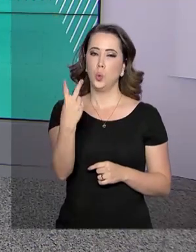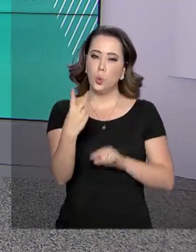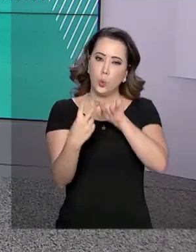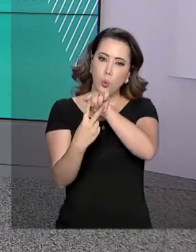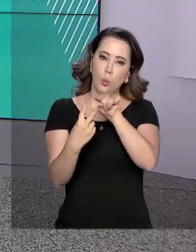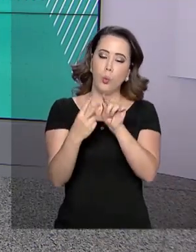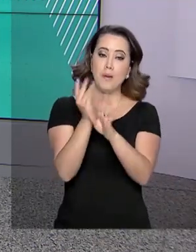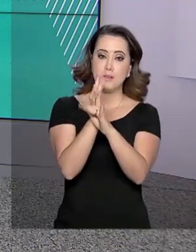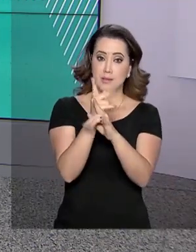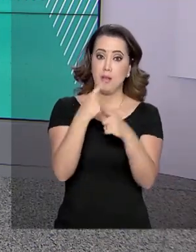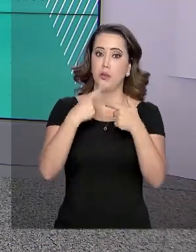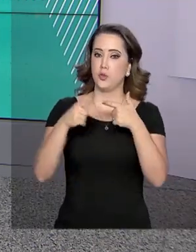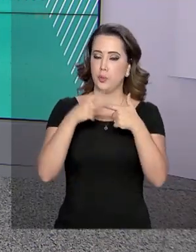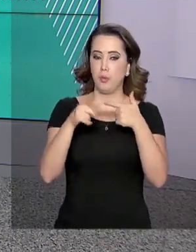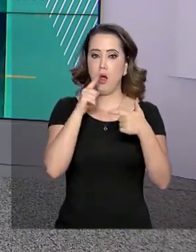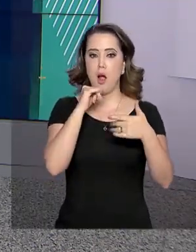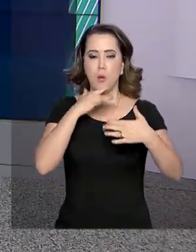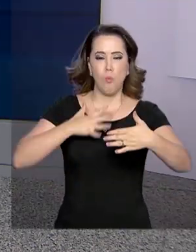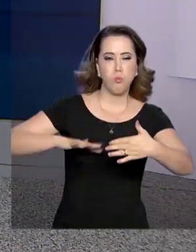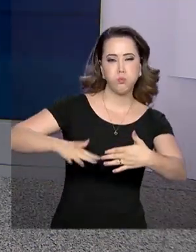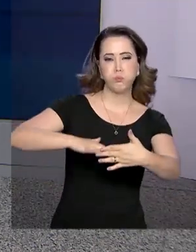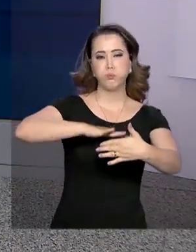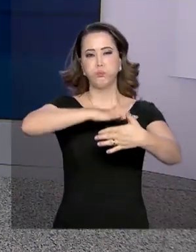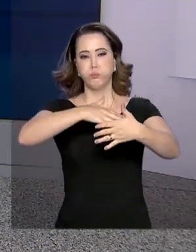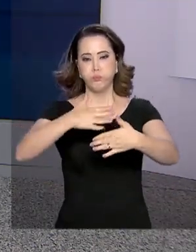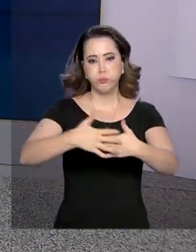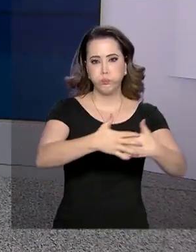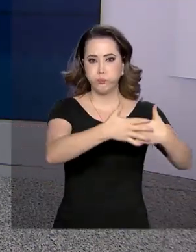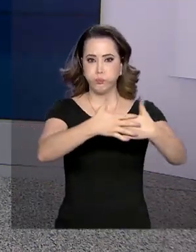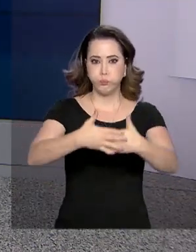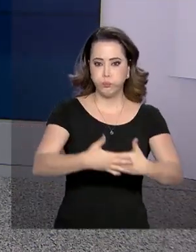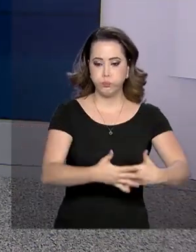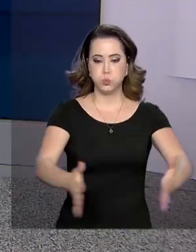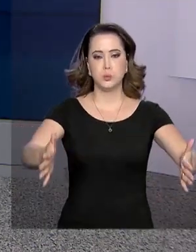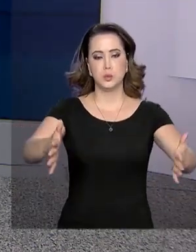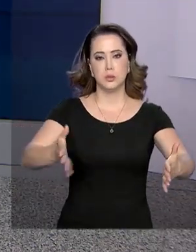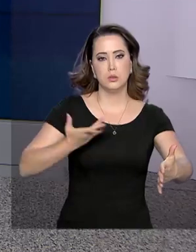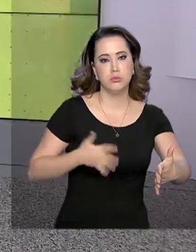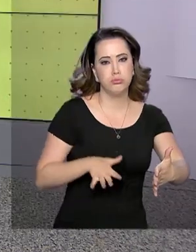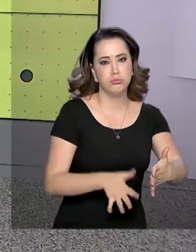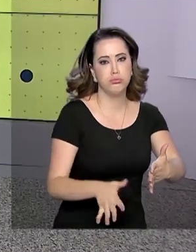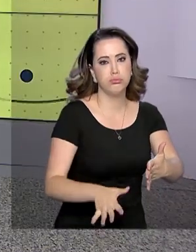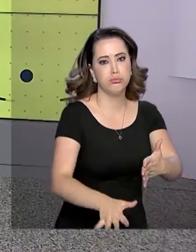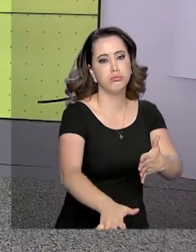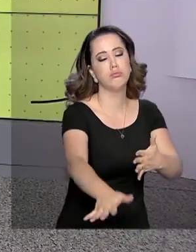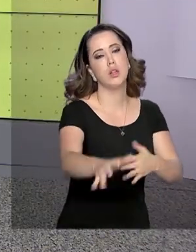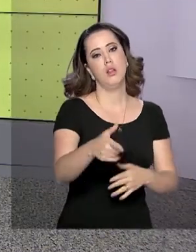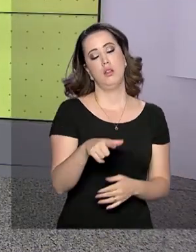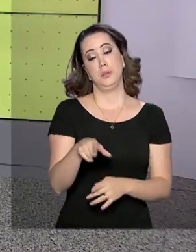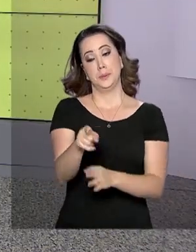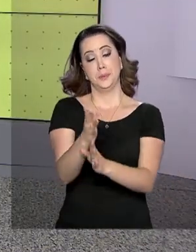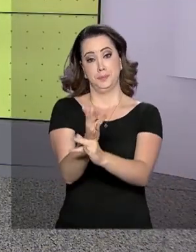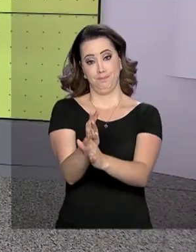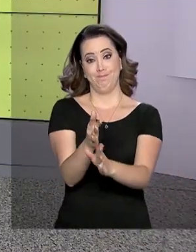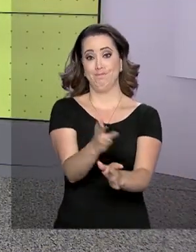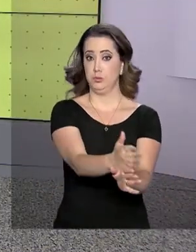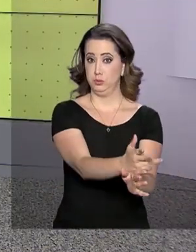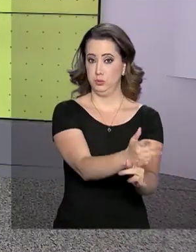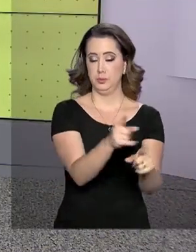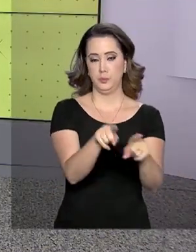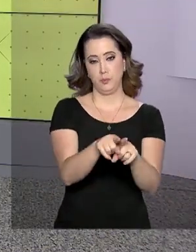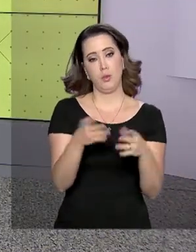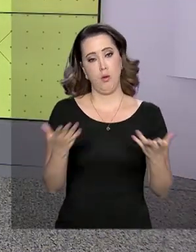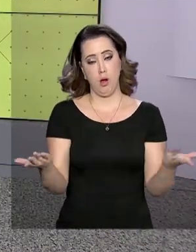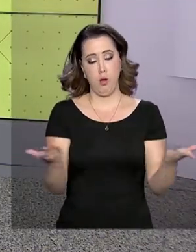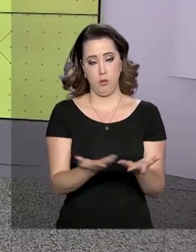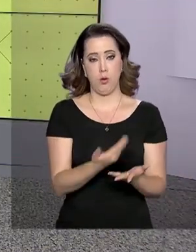Alexandre, que foram atingidas ontem pelo rompimento de uma barragem na região. Com a medida, as duas cidades vão poder ter acesso a recursos